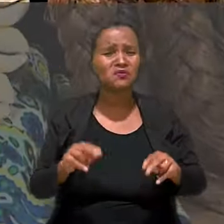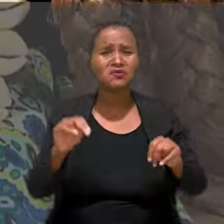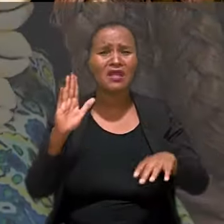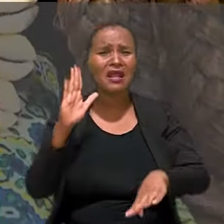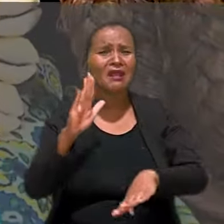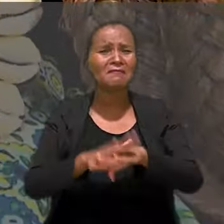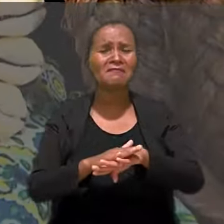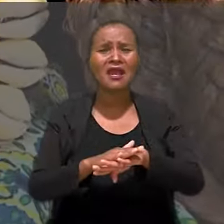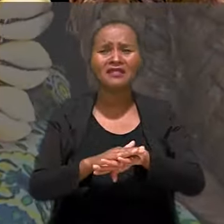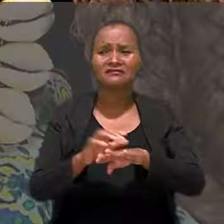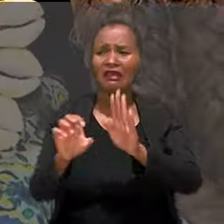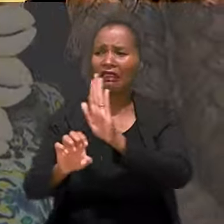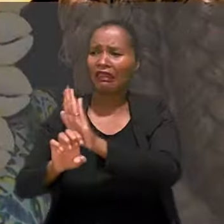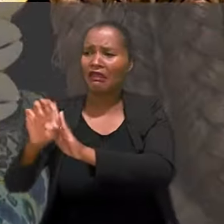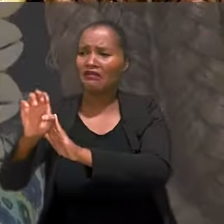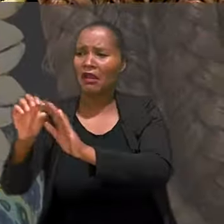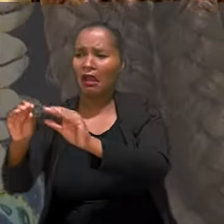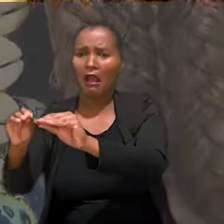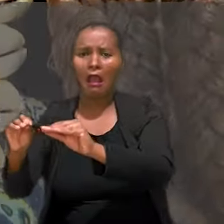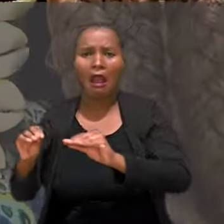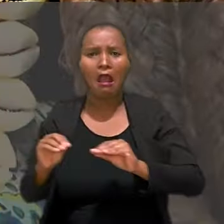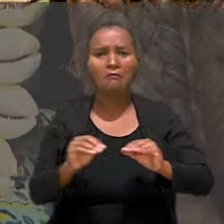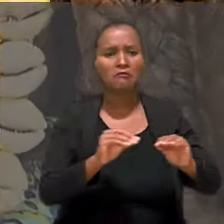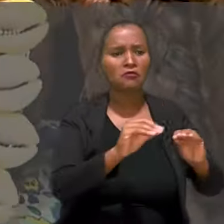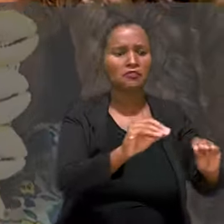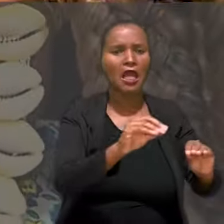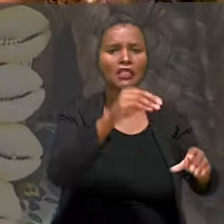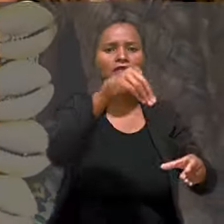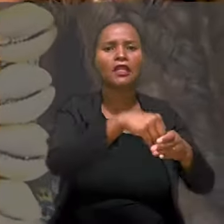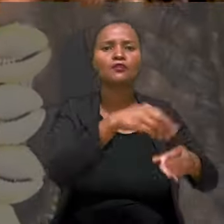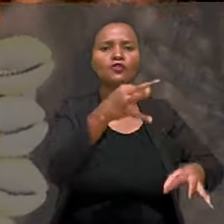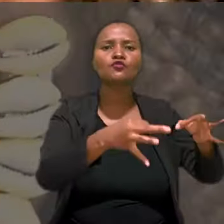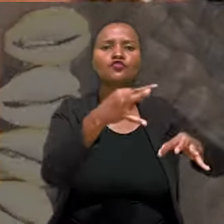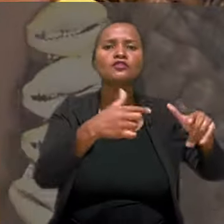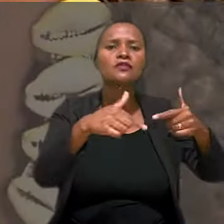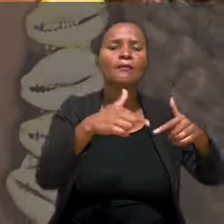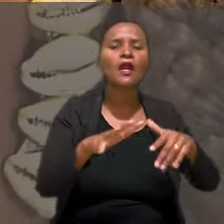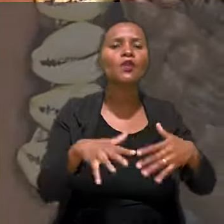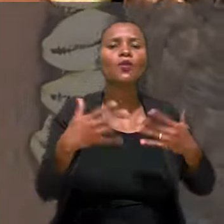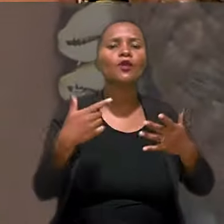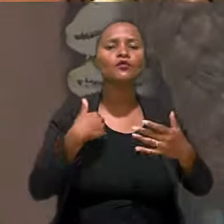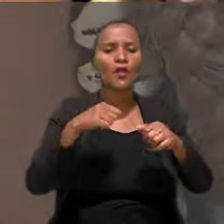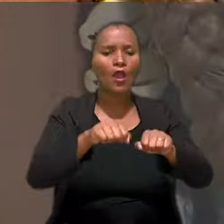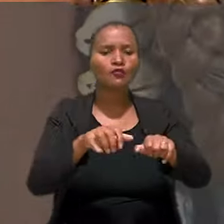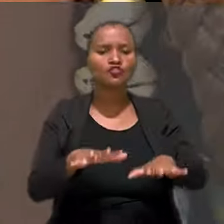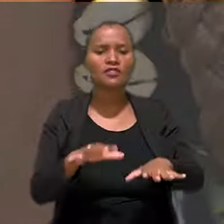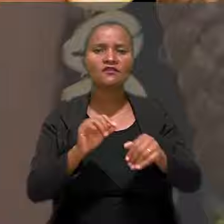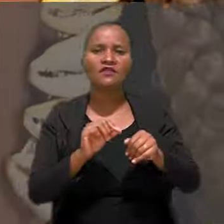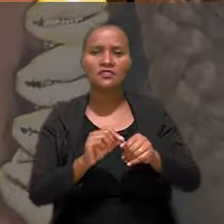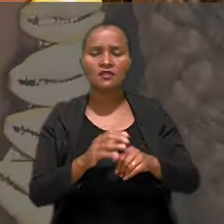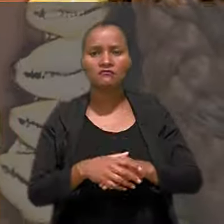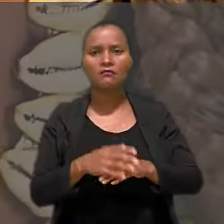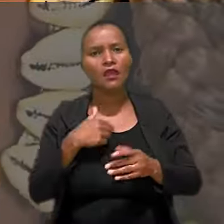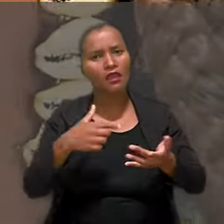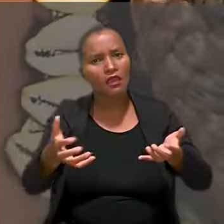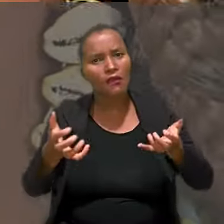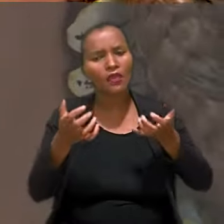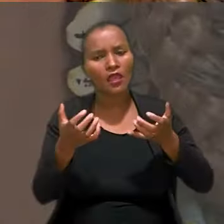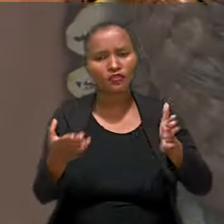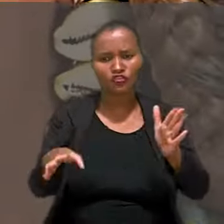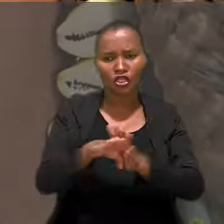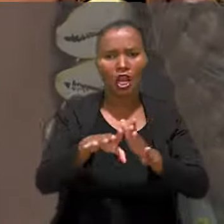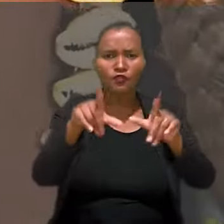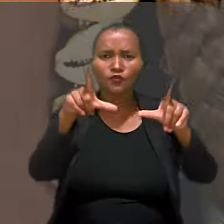eu não precise nunca mais mudar de elevador na justiça do trabalho quando eu for fazer uma